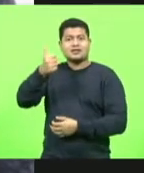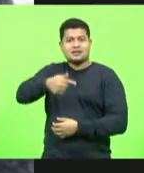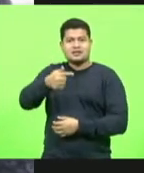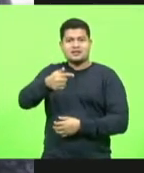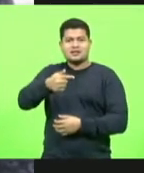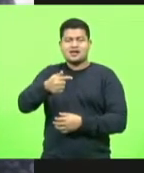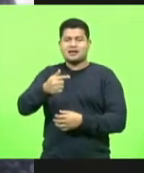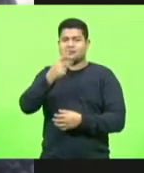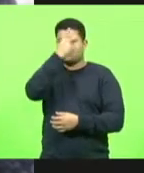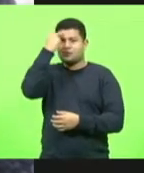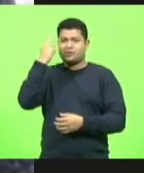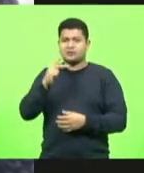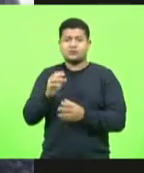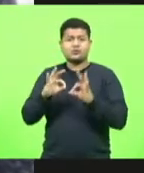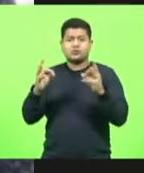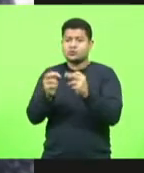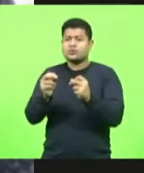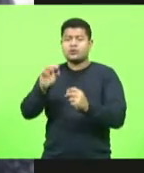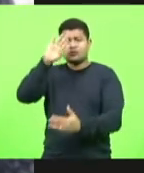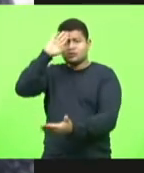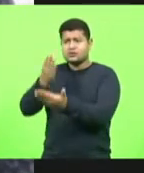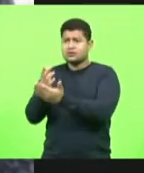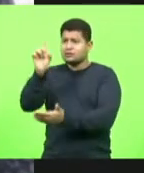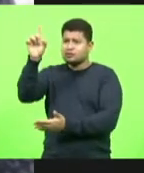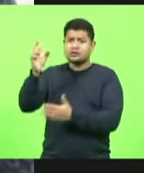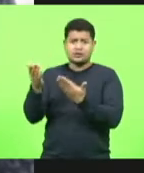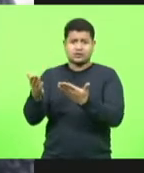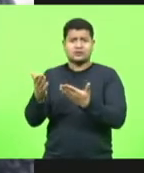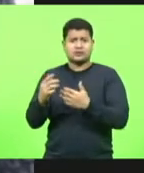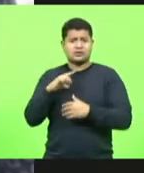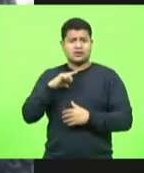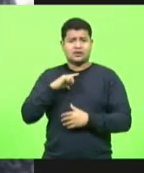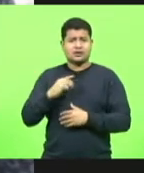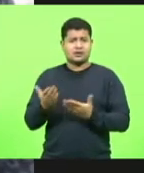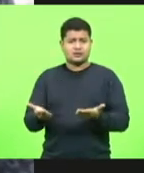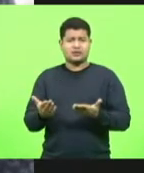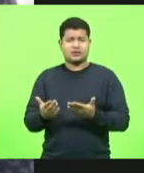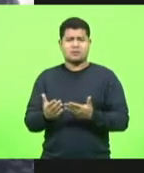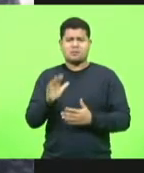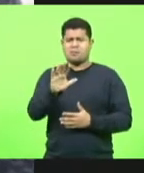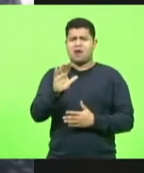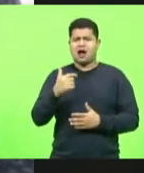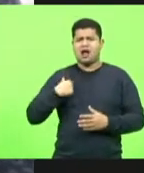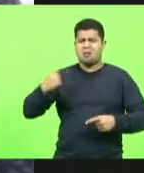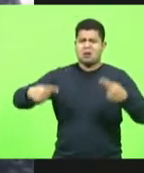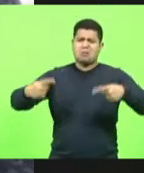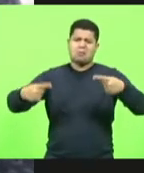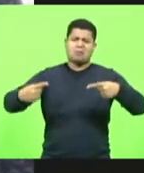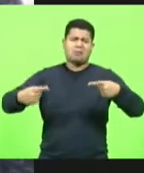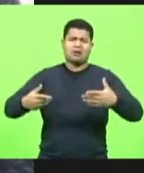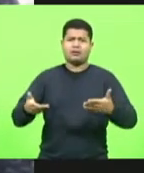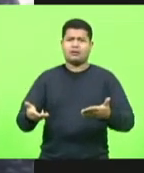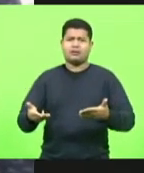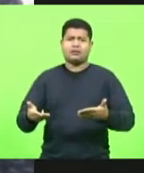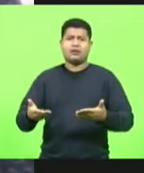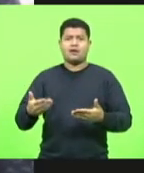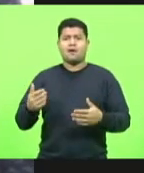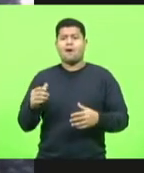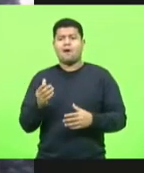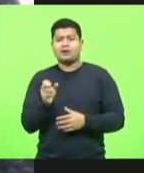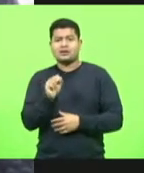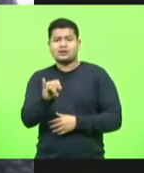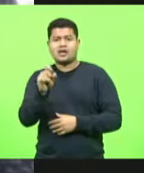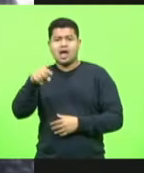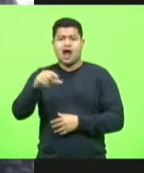evangélicos. Mas o que está em jogo aqui não é, eu sei, essa questão evangélica ou